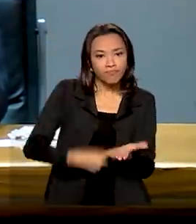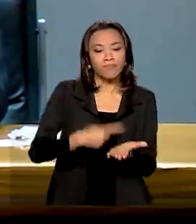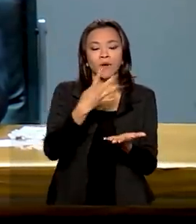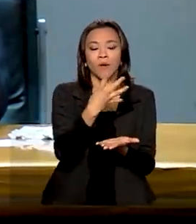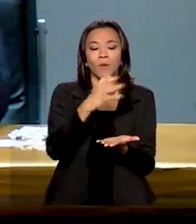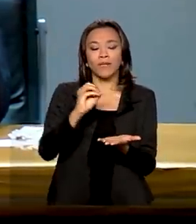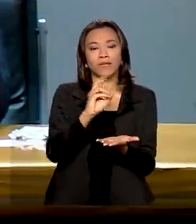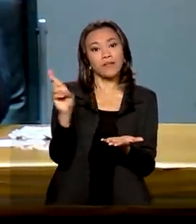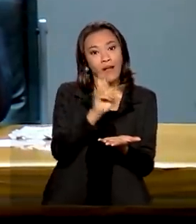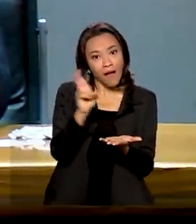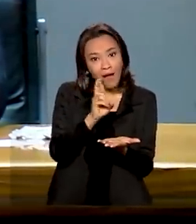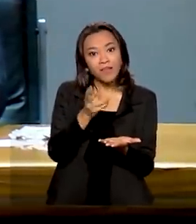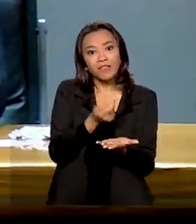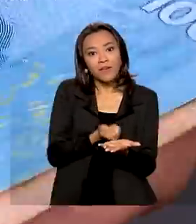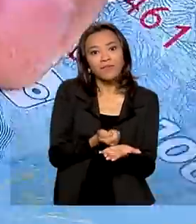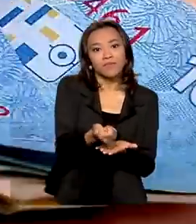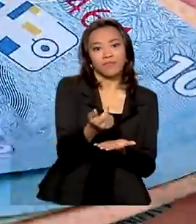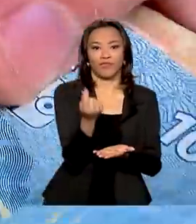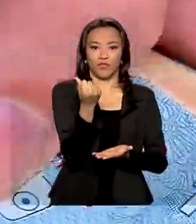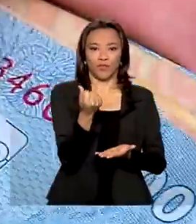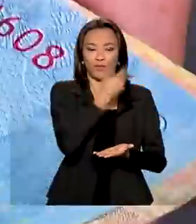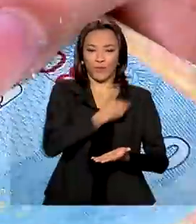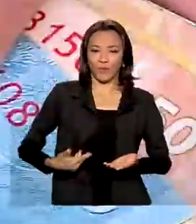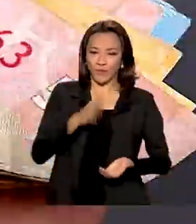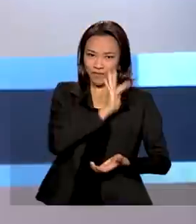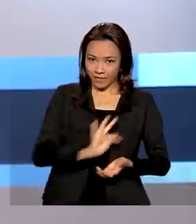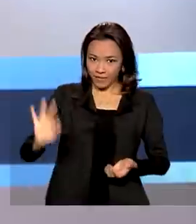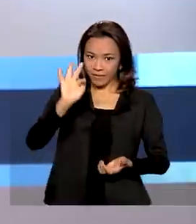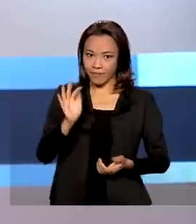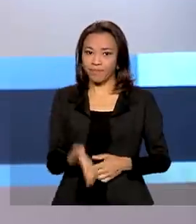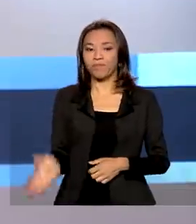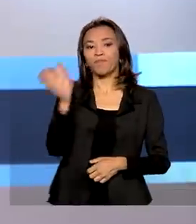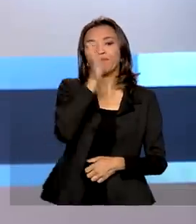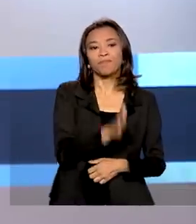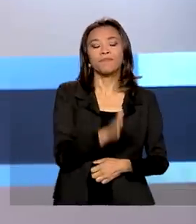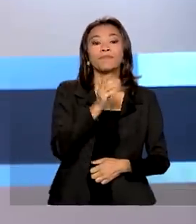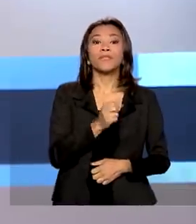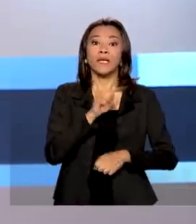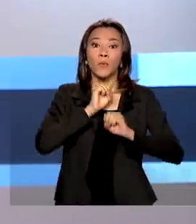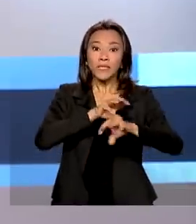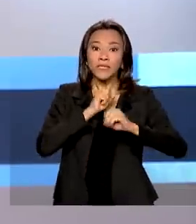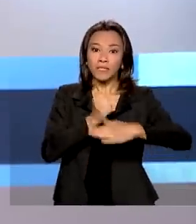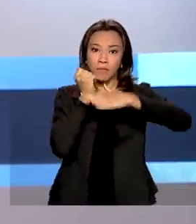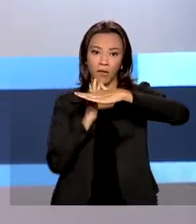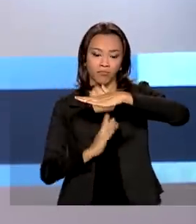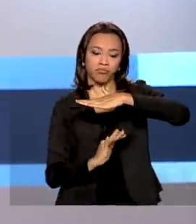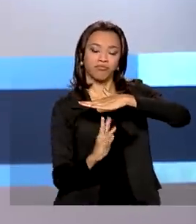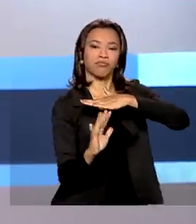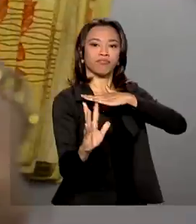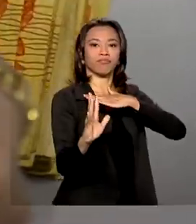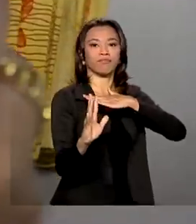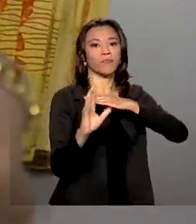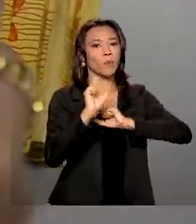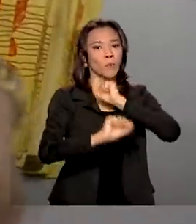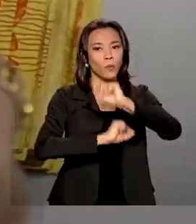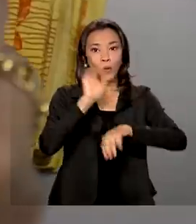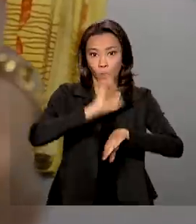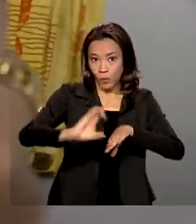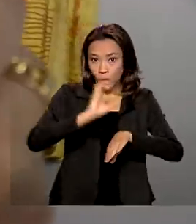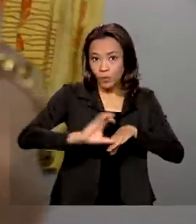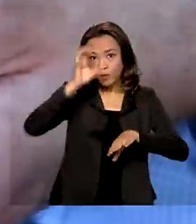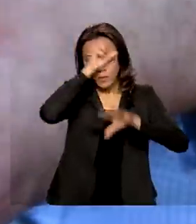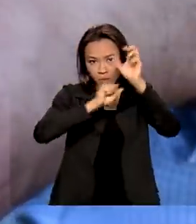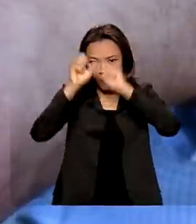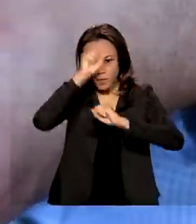do novo programa de transferência de renda do governo federal. Educação para migrantes e refugiados. Curso de gestão